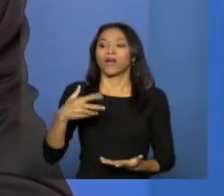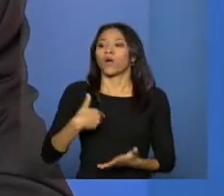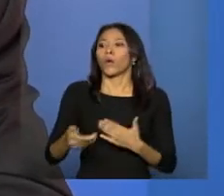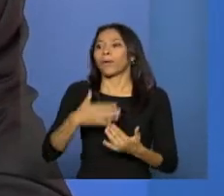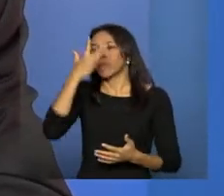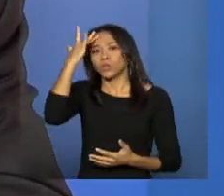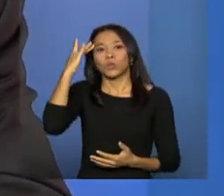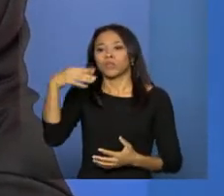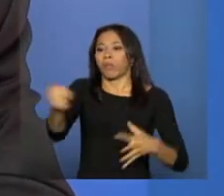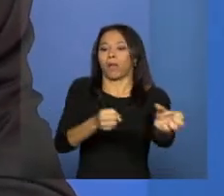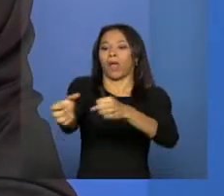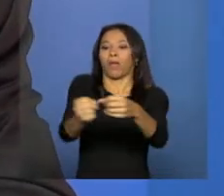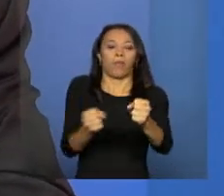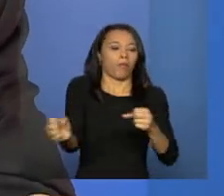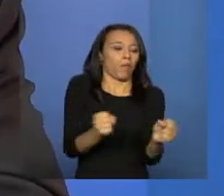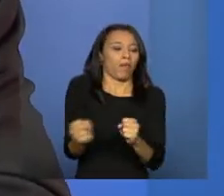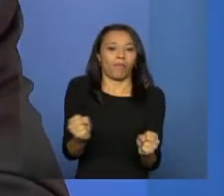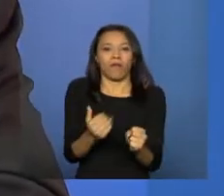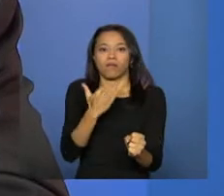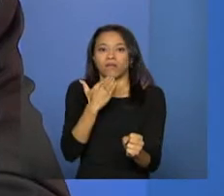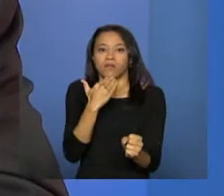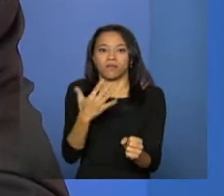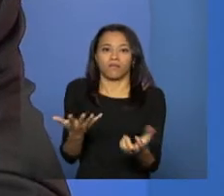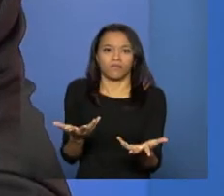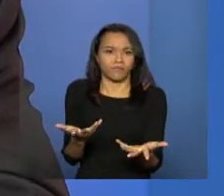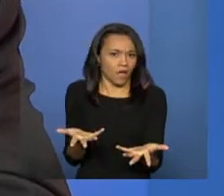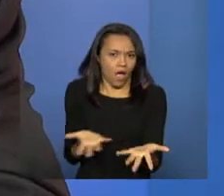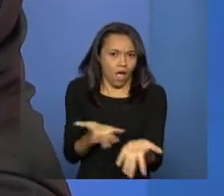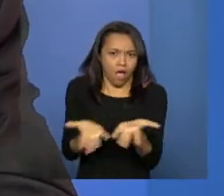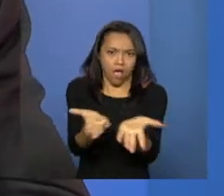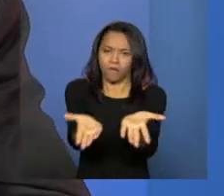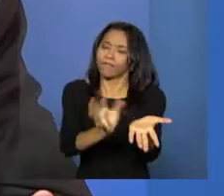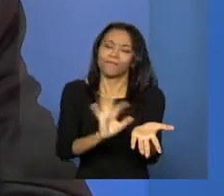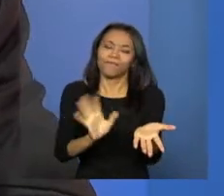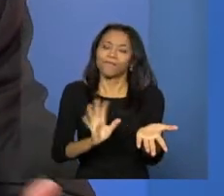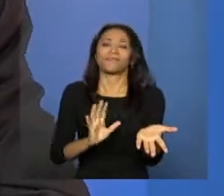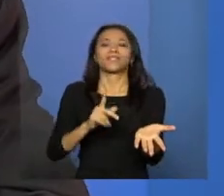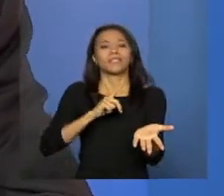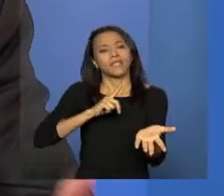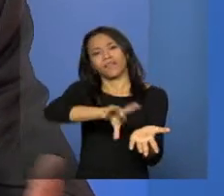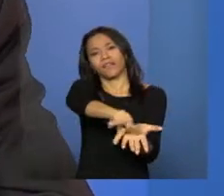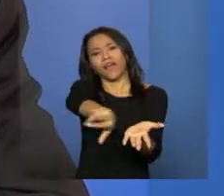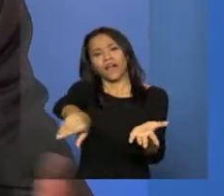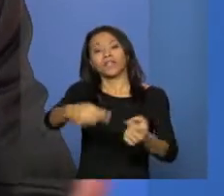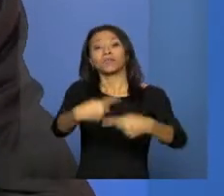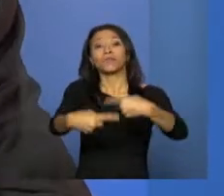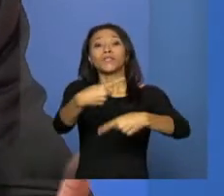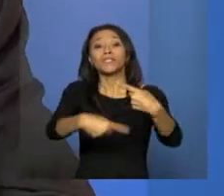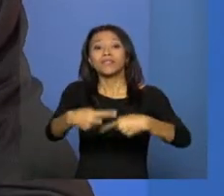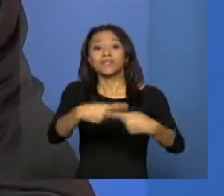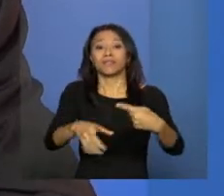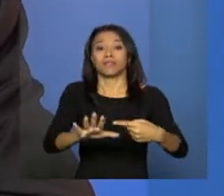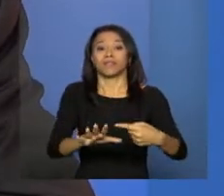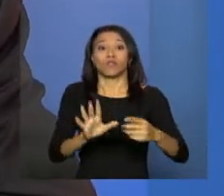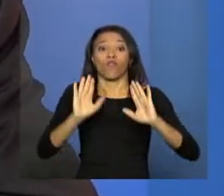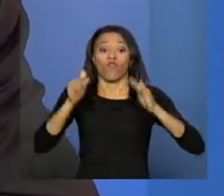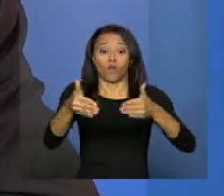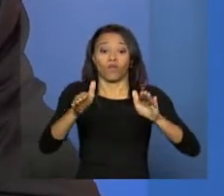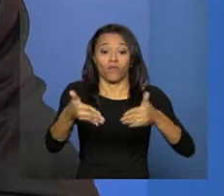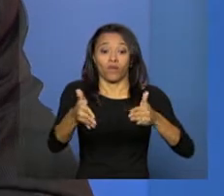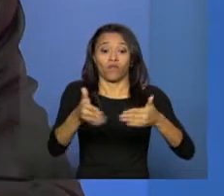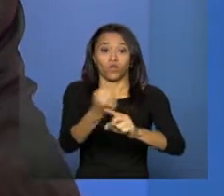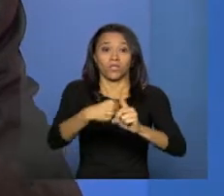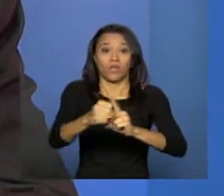ancorada em demanda espontânea, nós sabemos que a função de proteção é de várias políticas públicas, não é específica da assistência social,